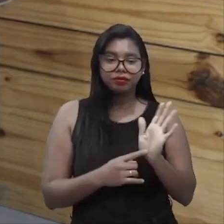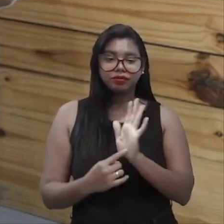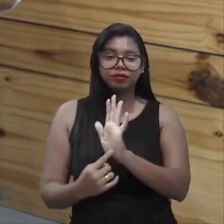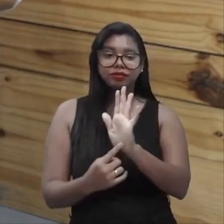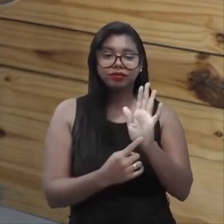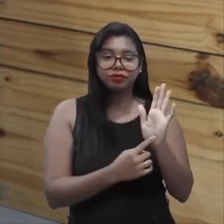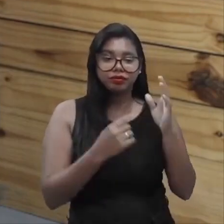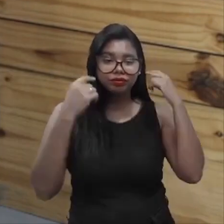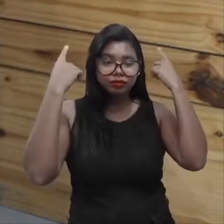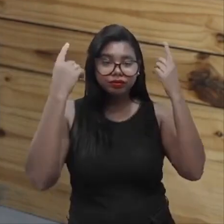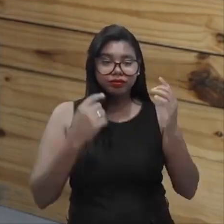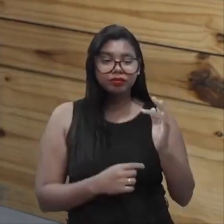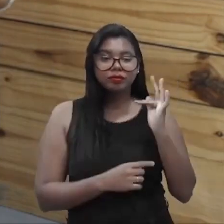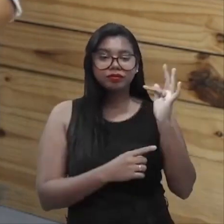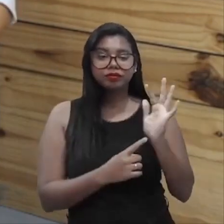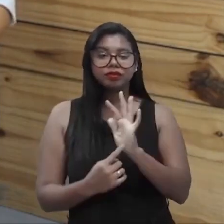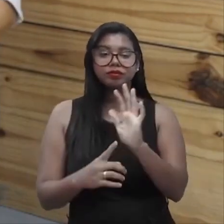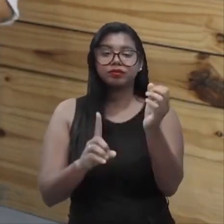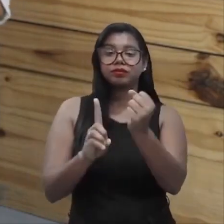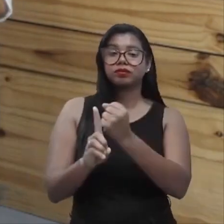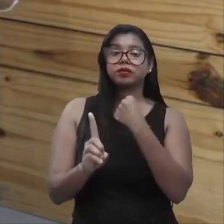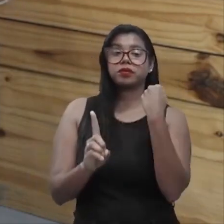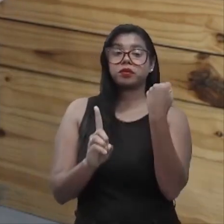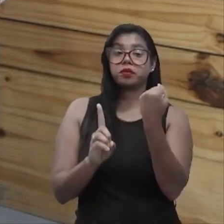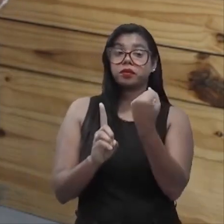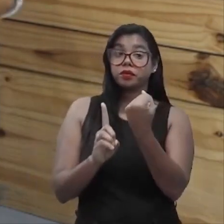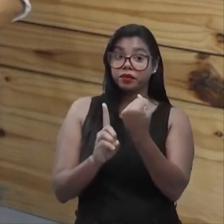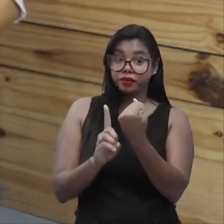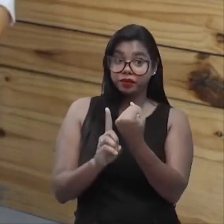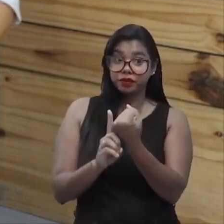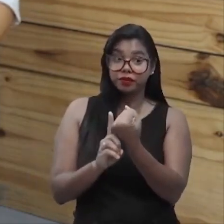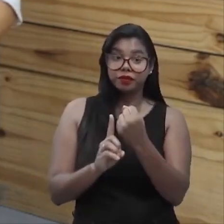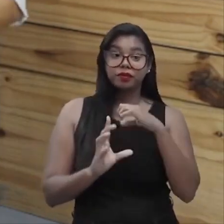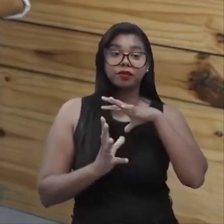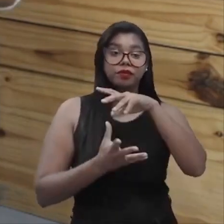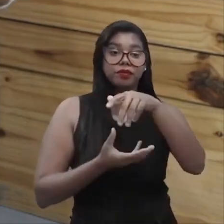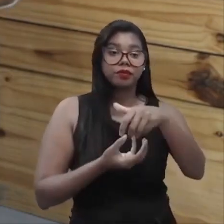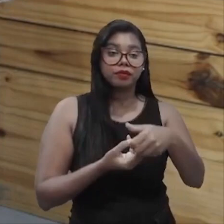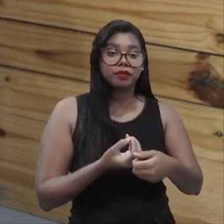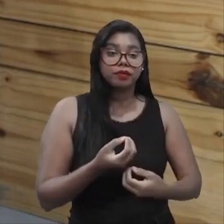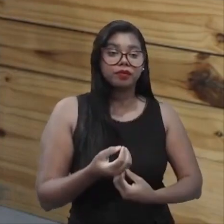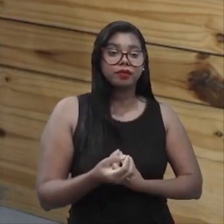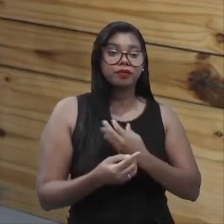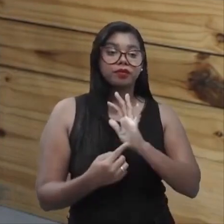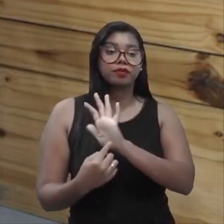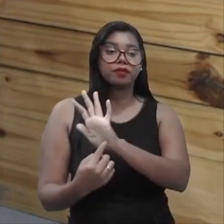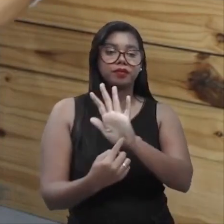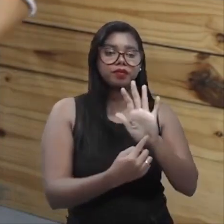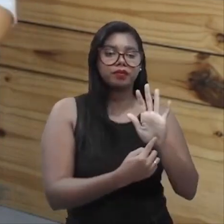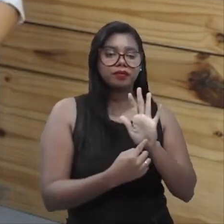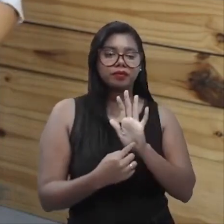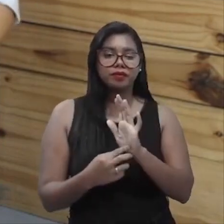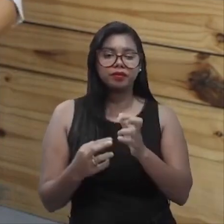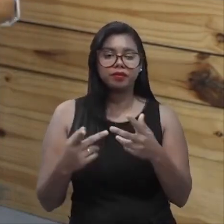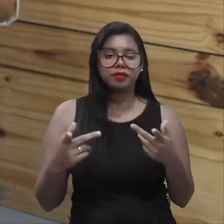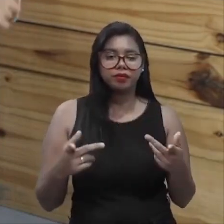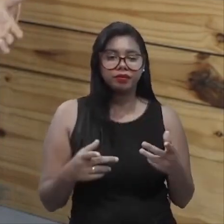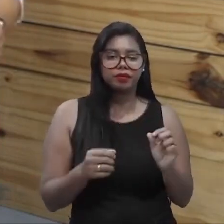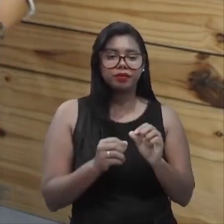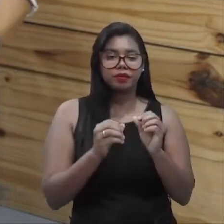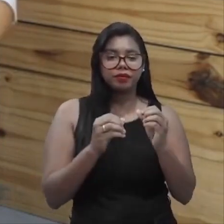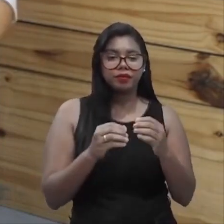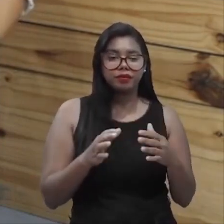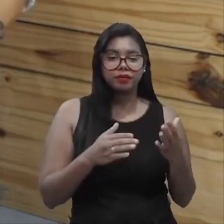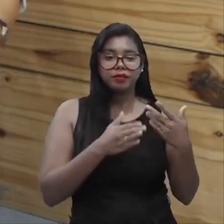essa preocupação em relação ao social, em relação ao meio ambiente, a transparência das suas ações, que a gente